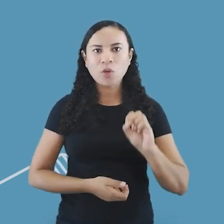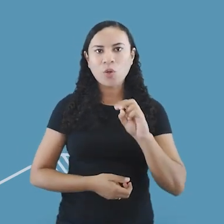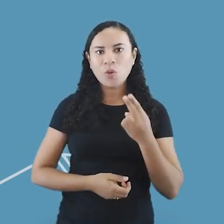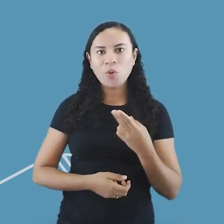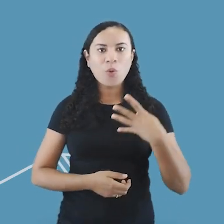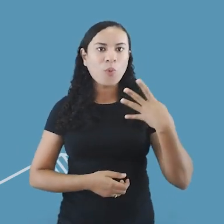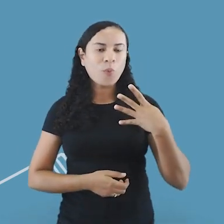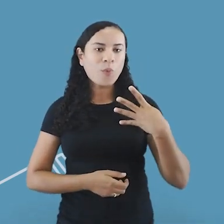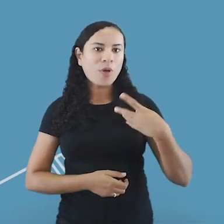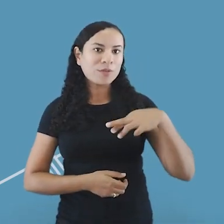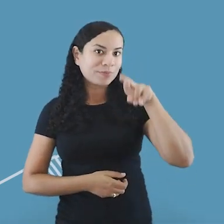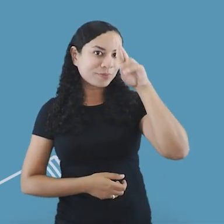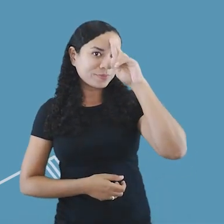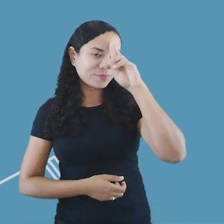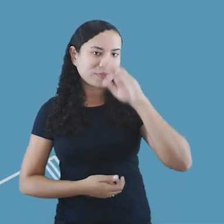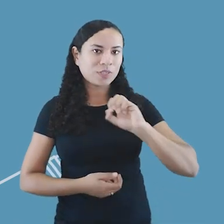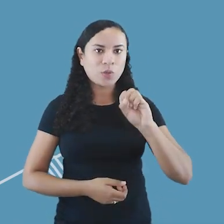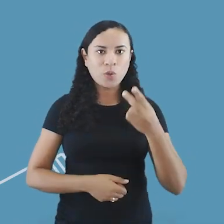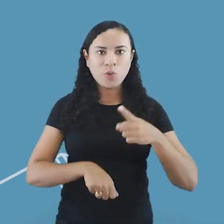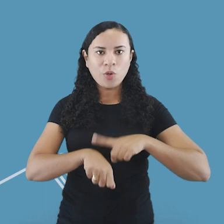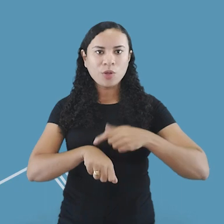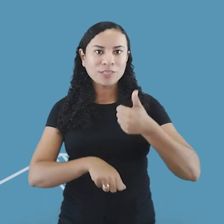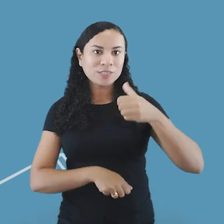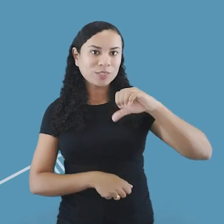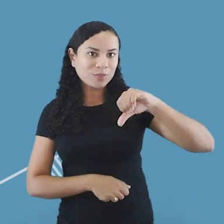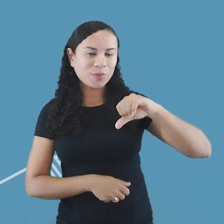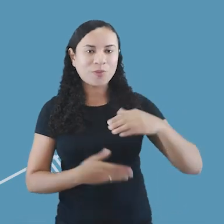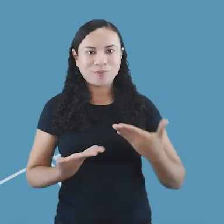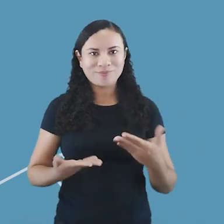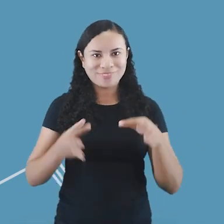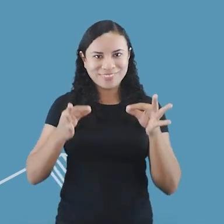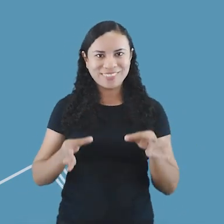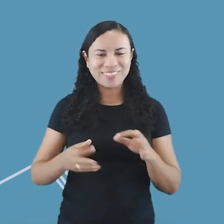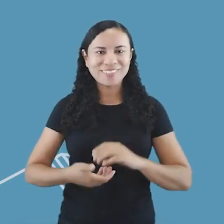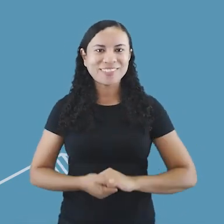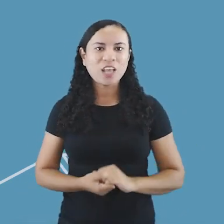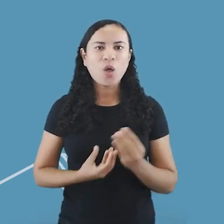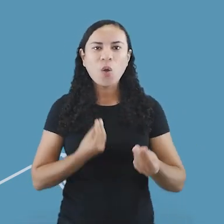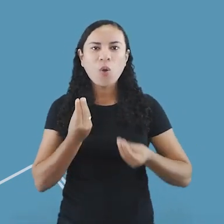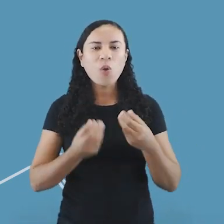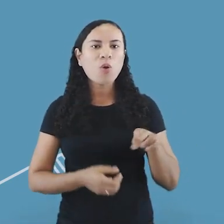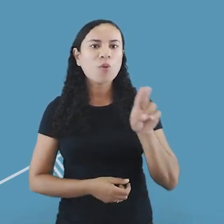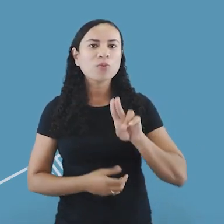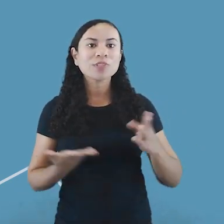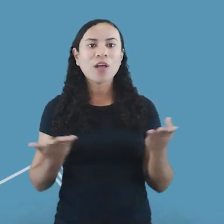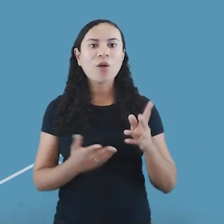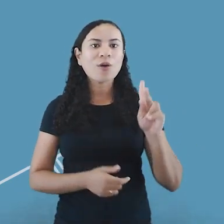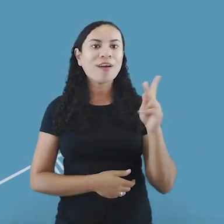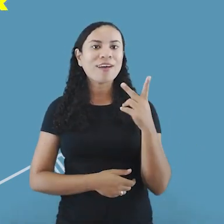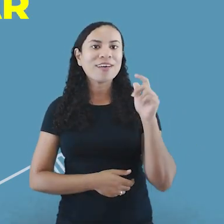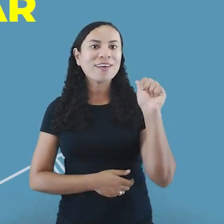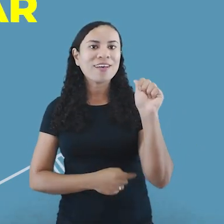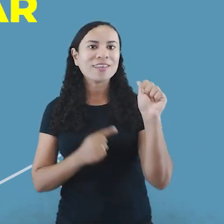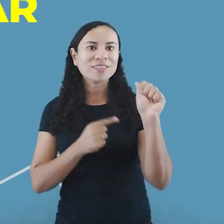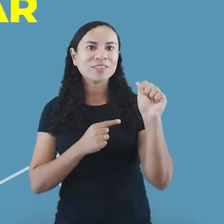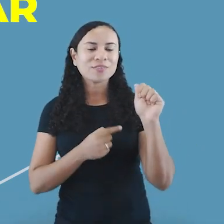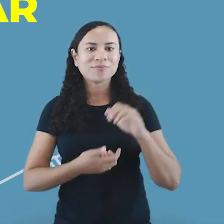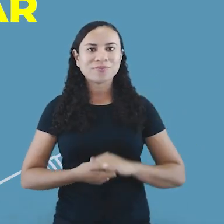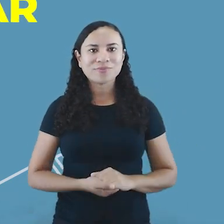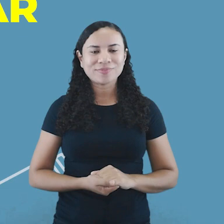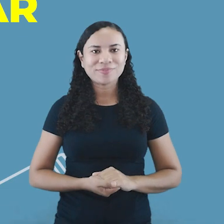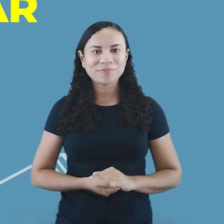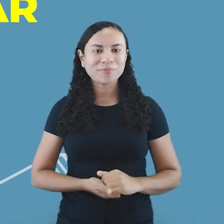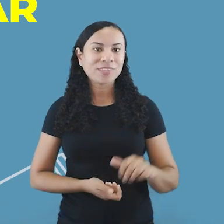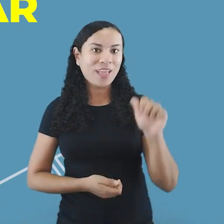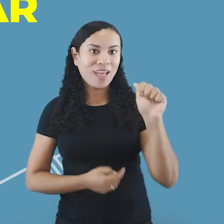às dezenove horas. Certinho? E quando que a gente utiliza o H A? A é a forma